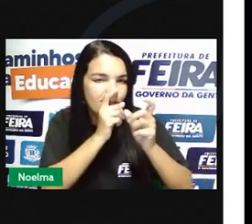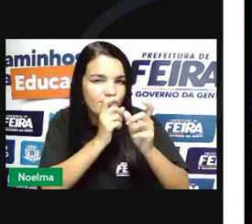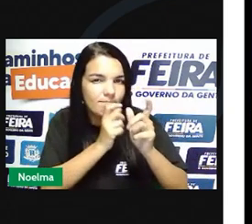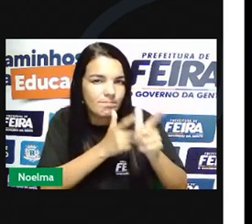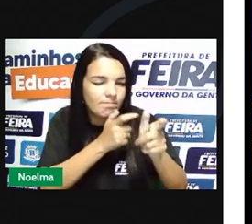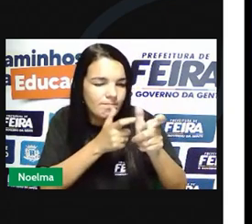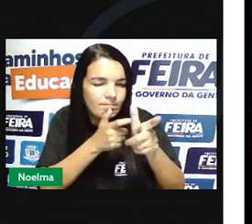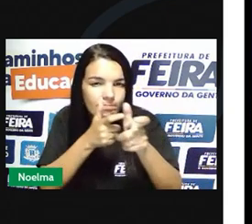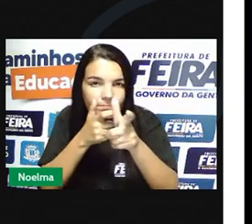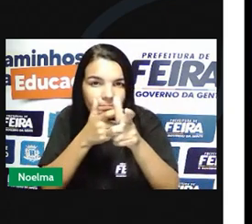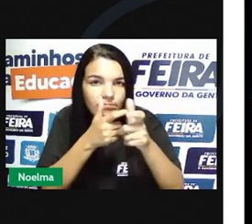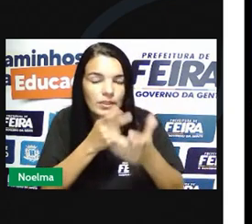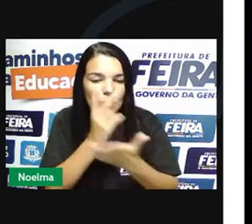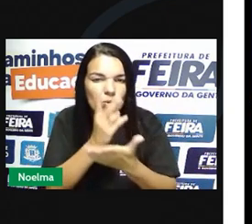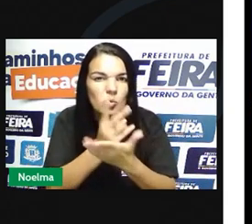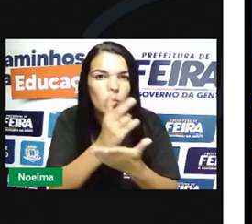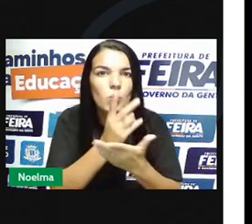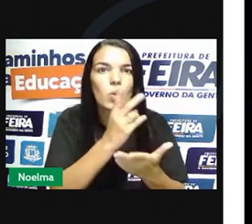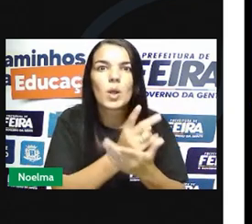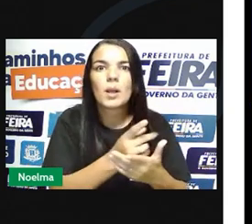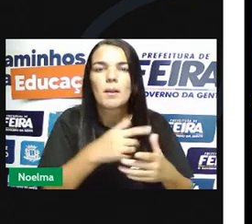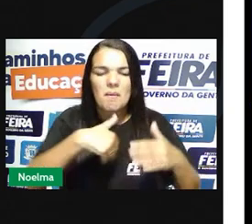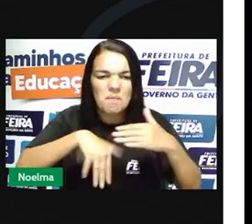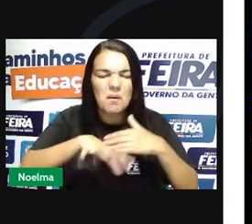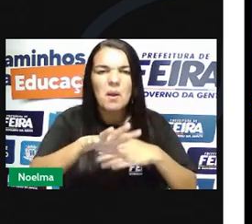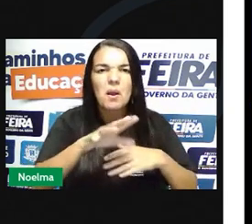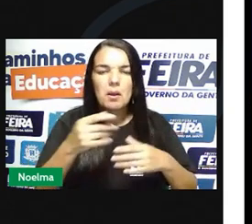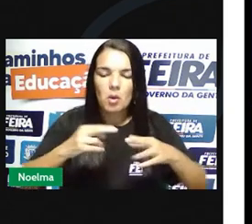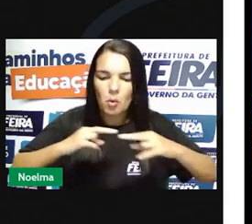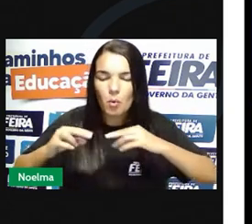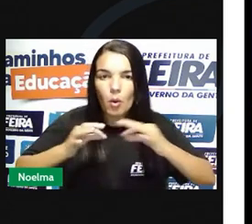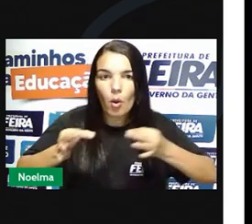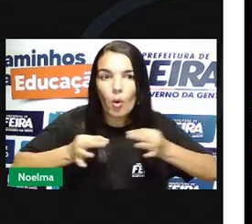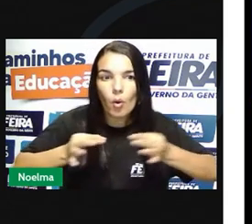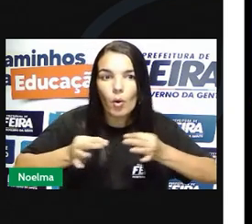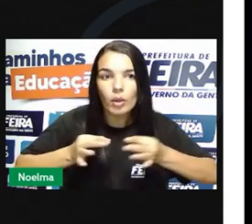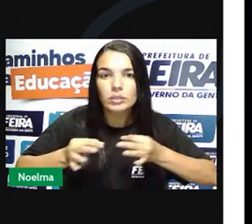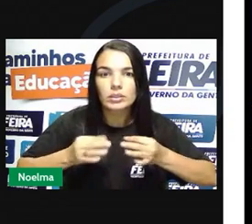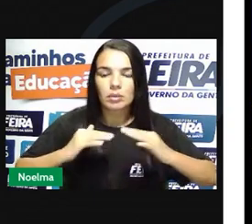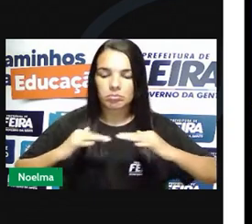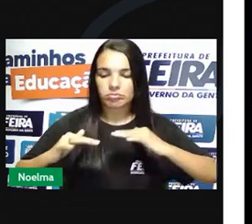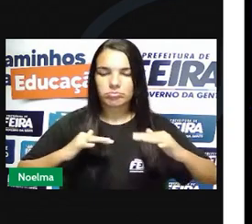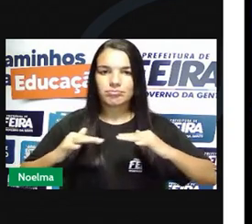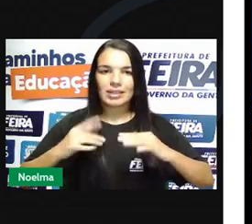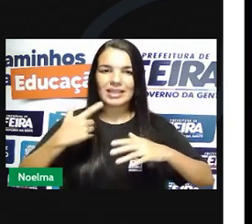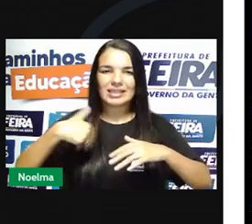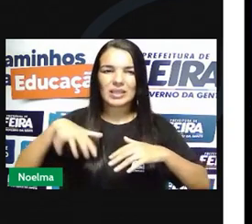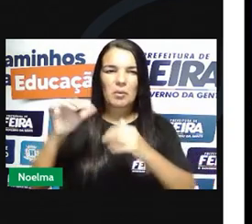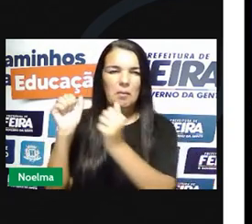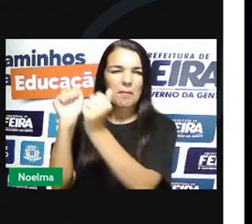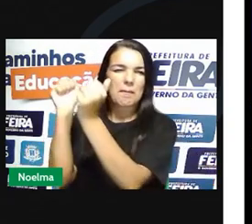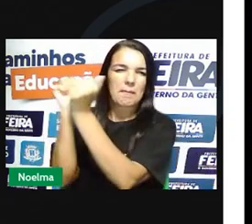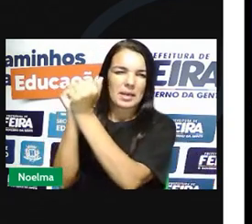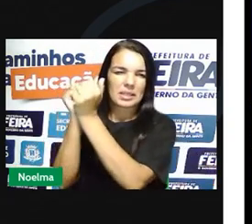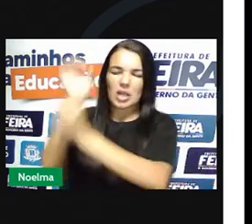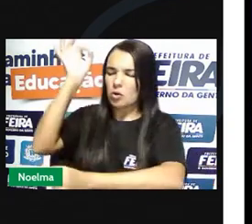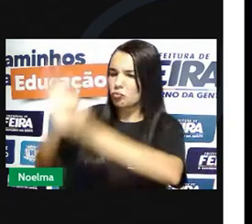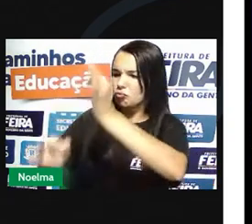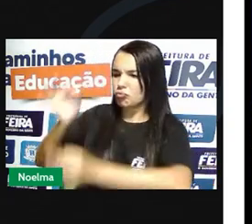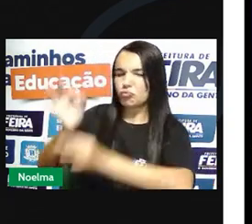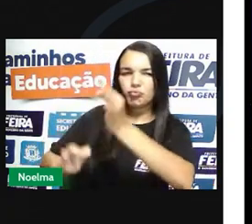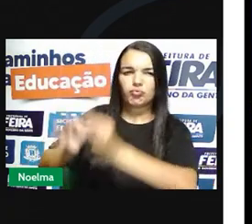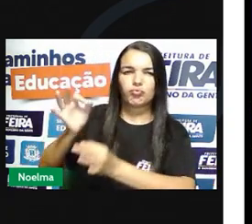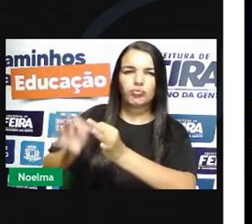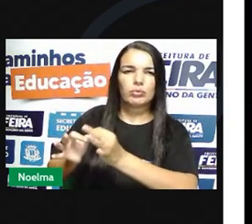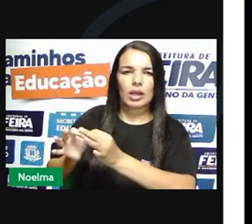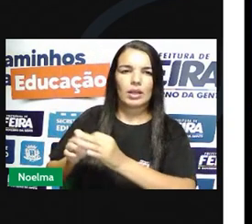organizadores da Inconfidência Mineira e estes foram presos e julgados